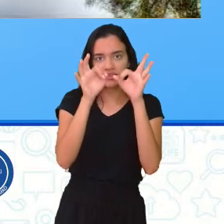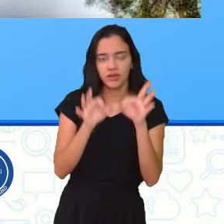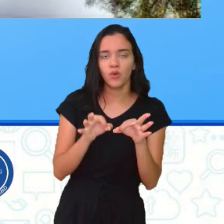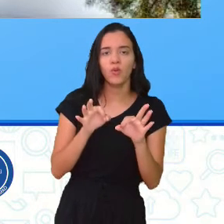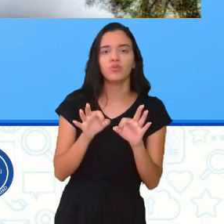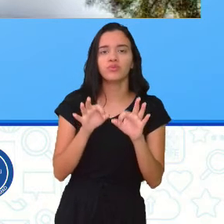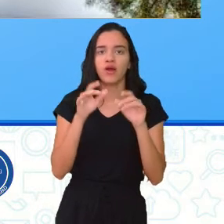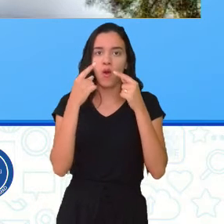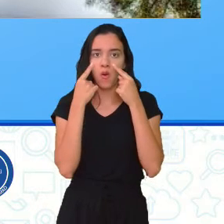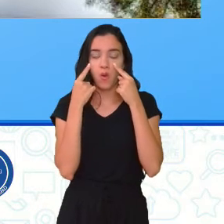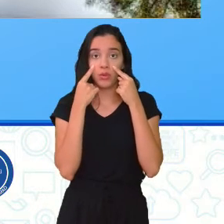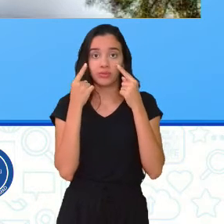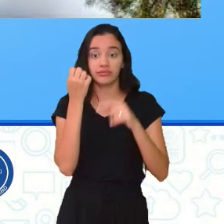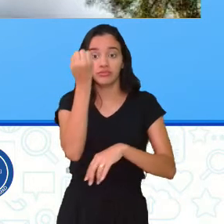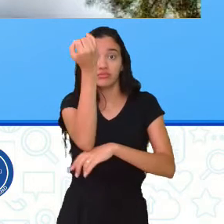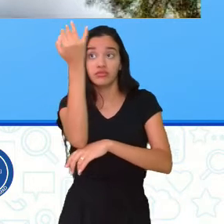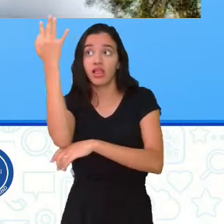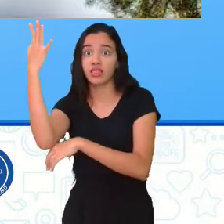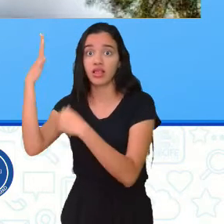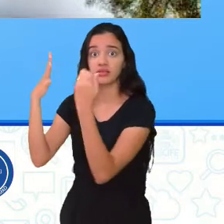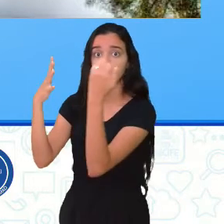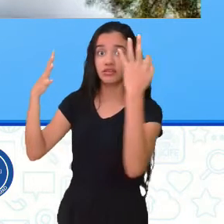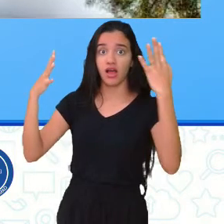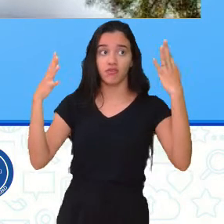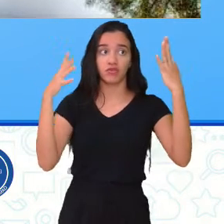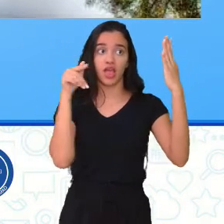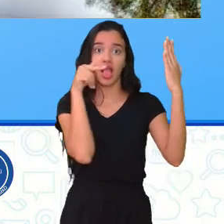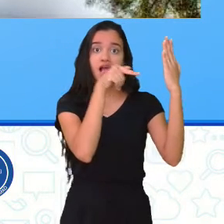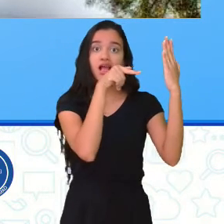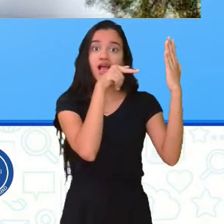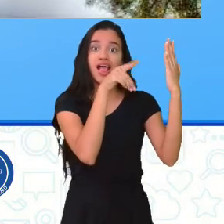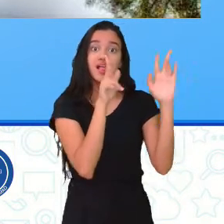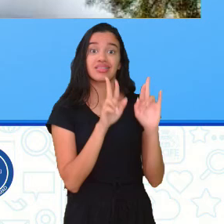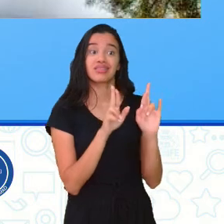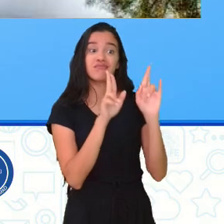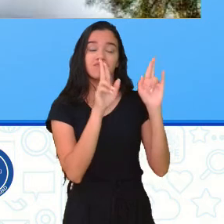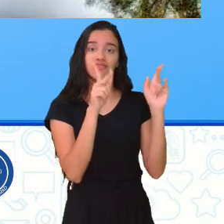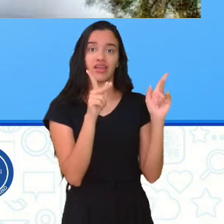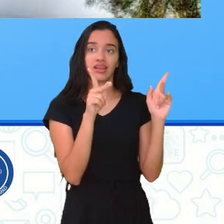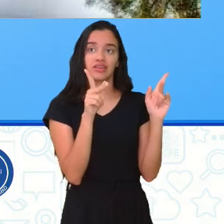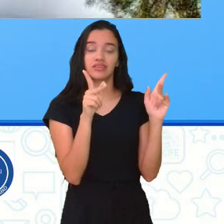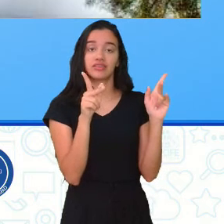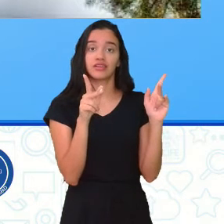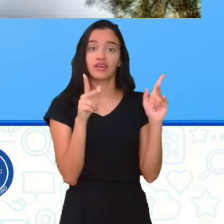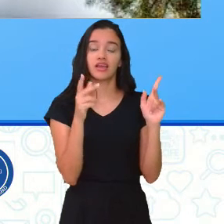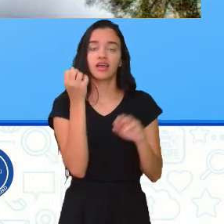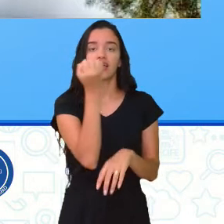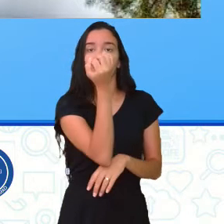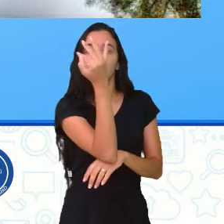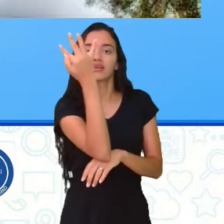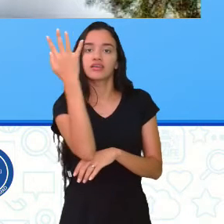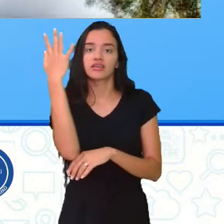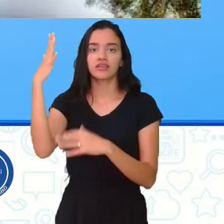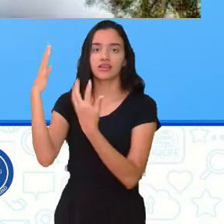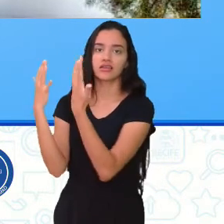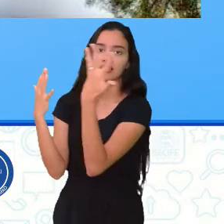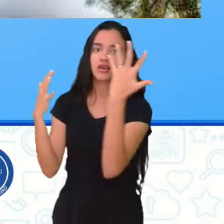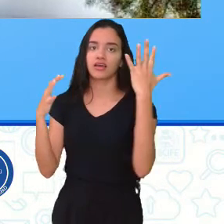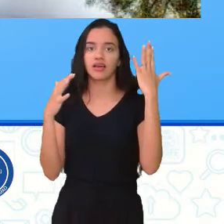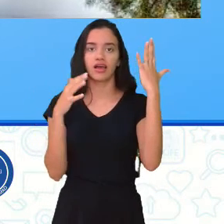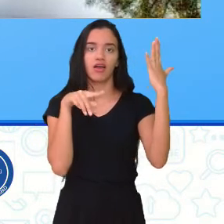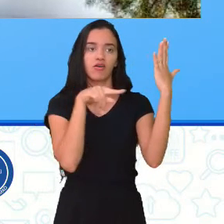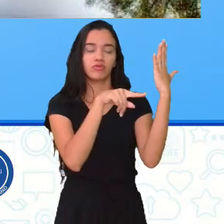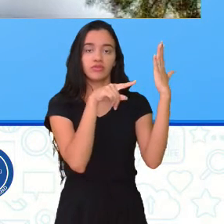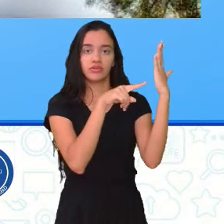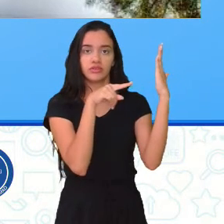No alto, na foto que tem o eixo de simetria vermelho, você vai ver que a árvore, certo? Do